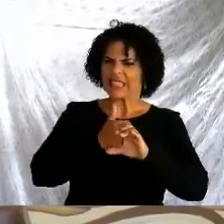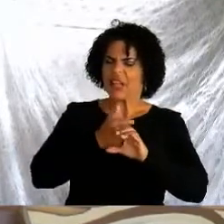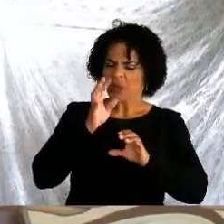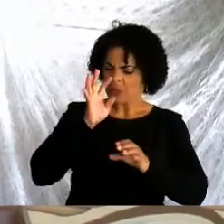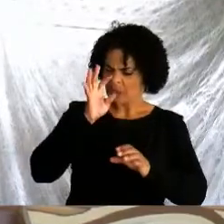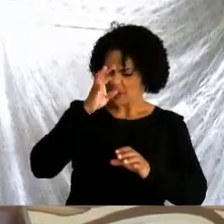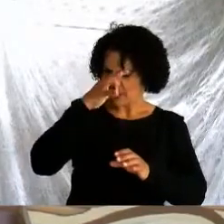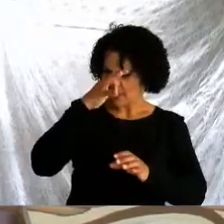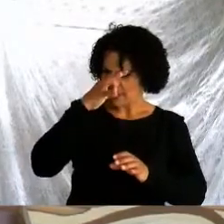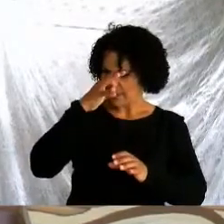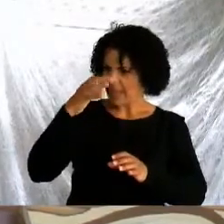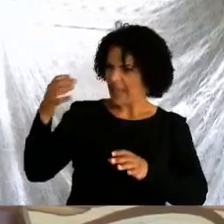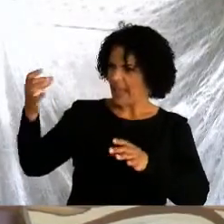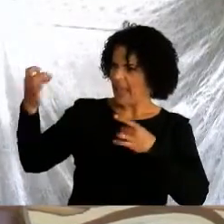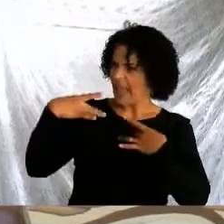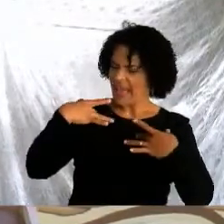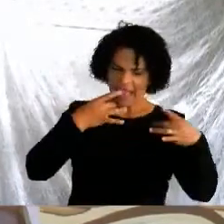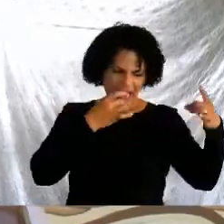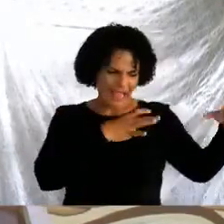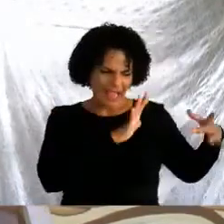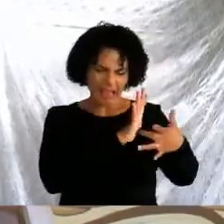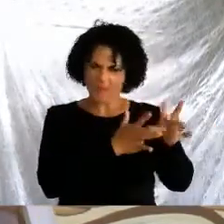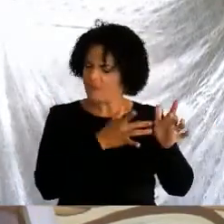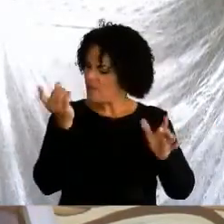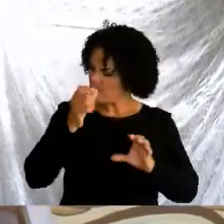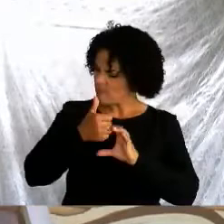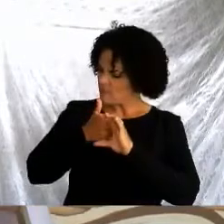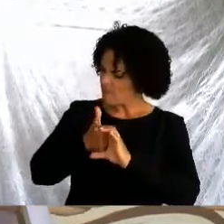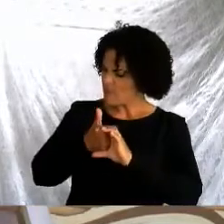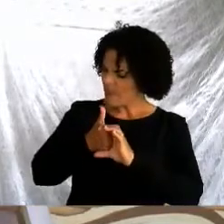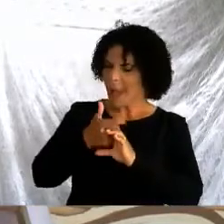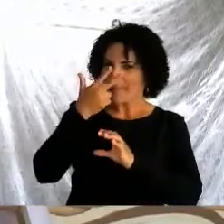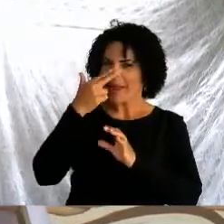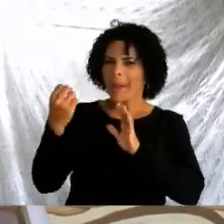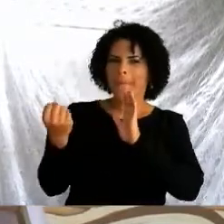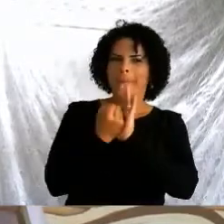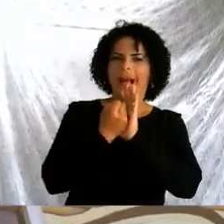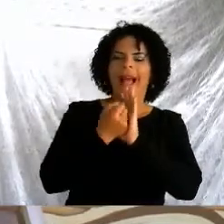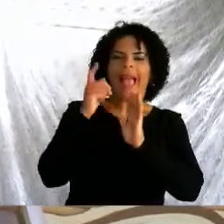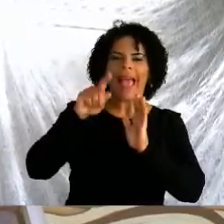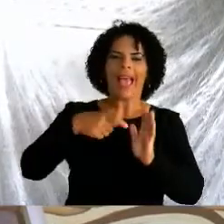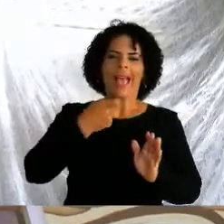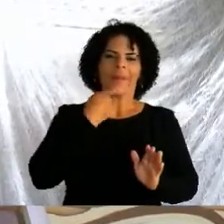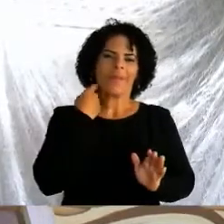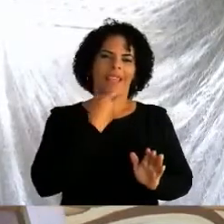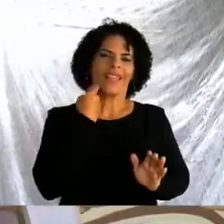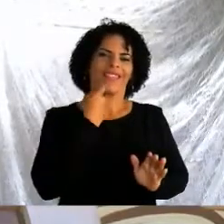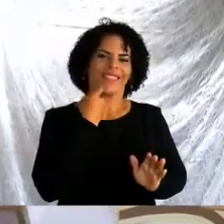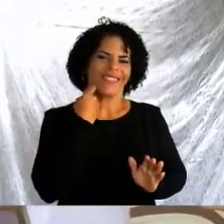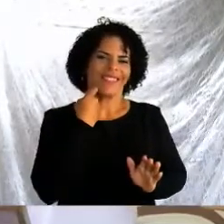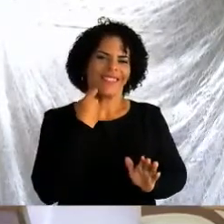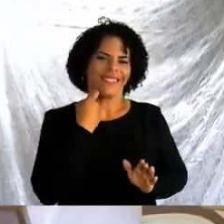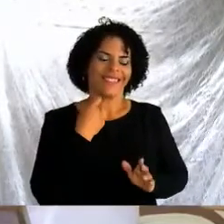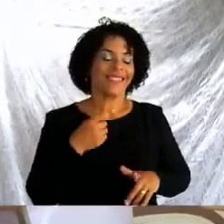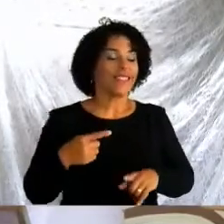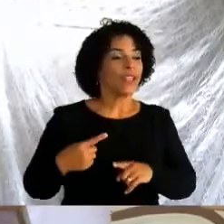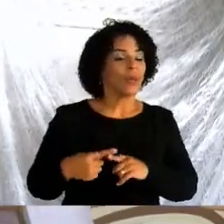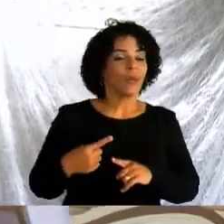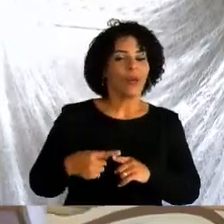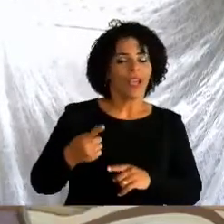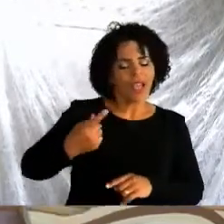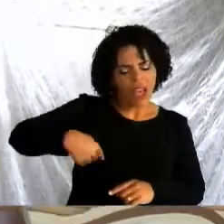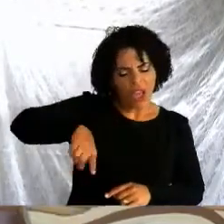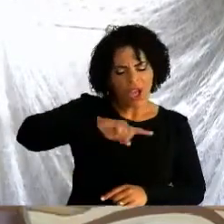resistiam aos seus perseguidores. Assim, inebriados então do